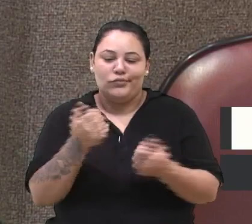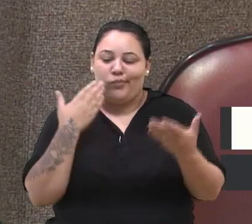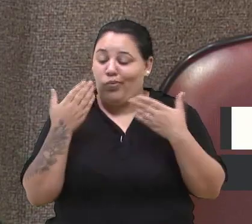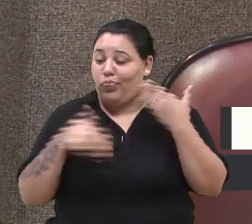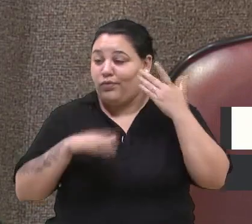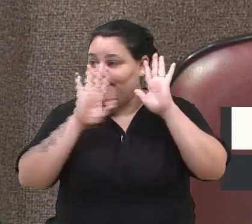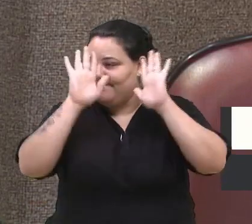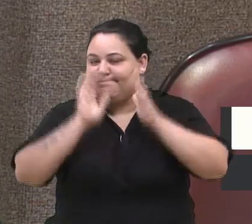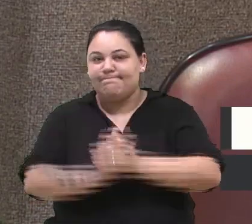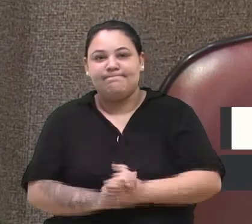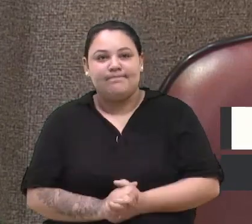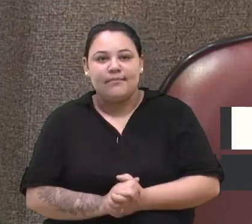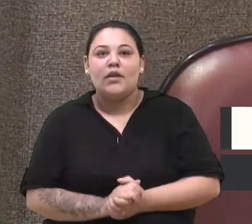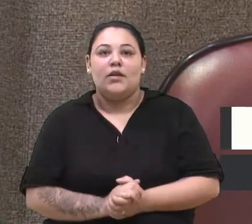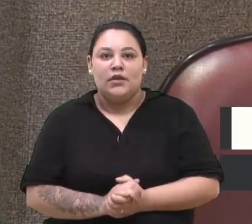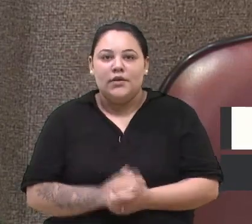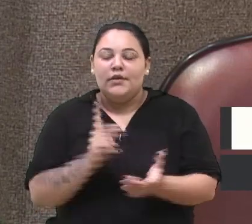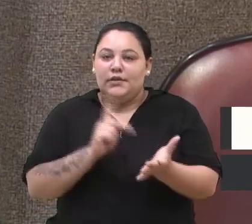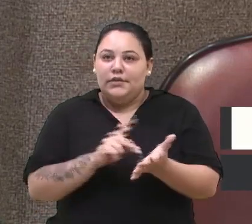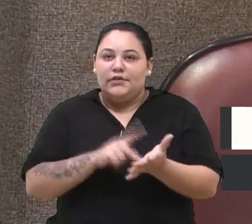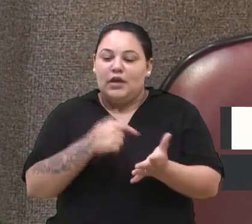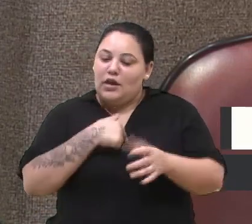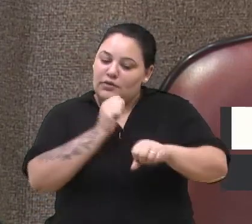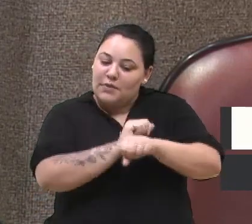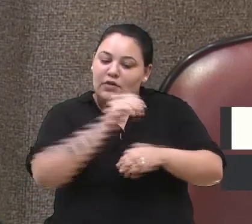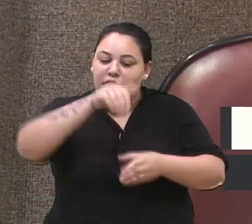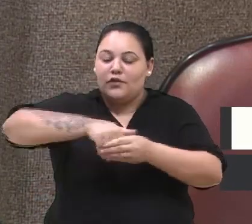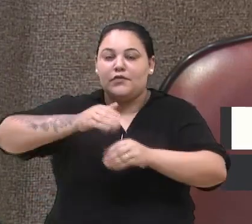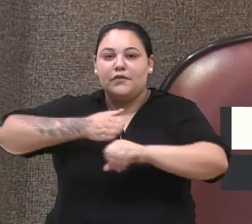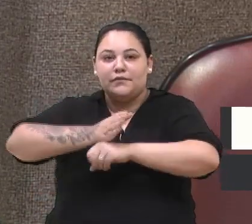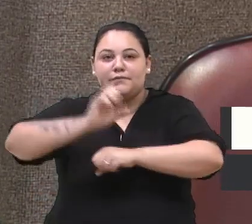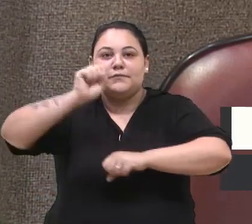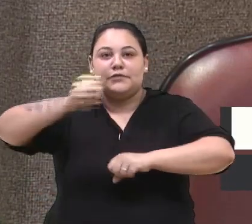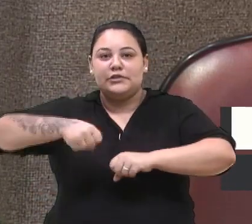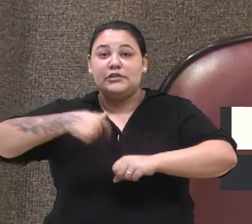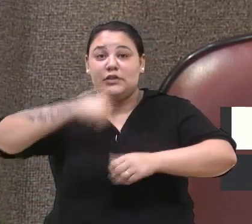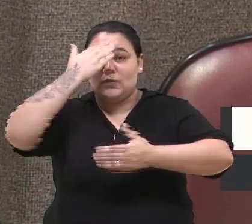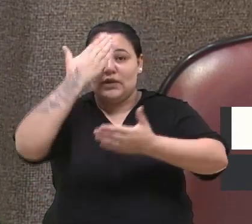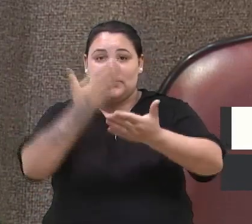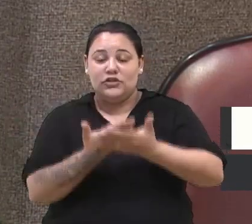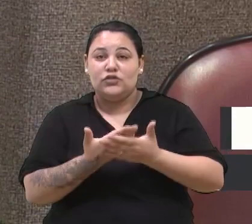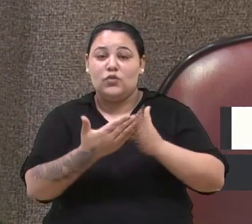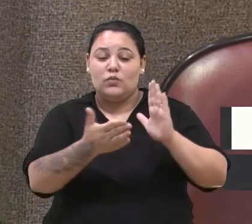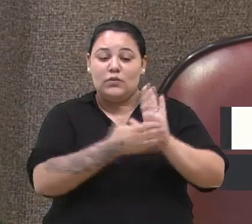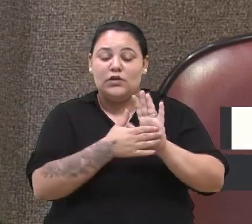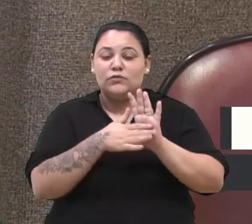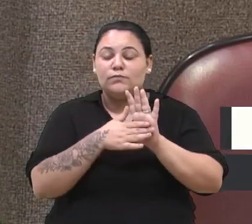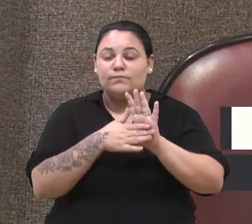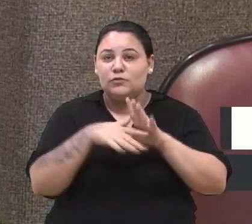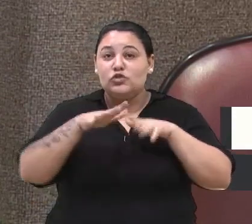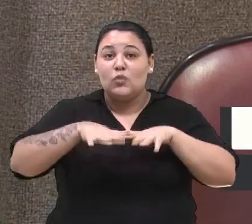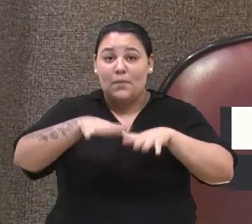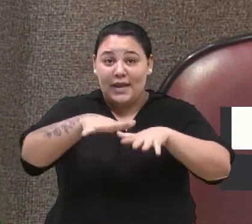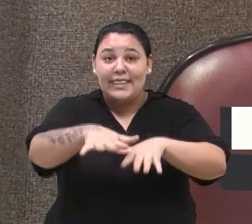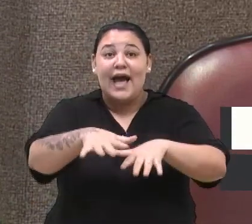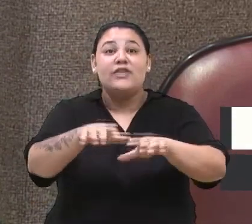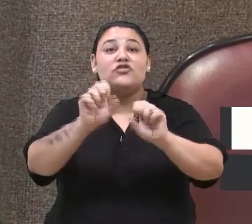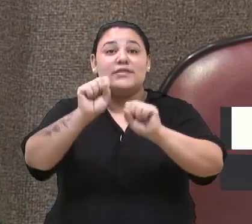eu espero sinceramente, votarei favorável, acredito no plano de mobilidade, é importante o plano de mobilidade,